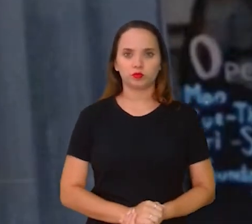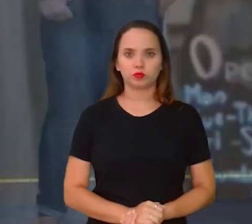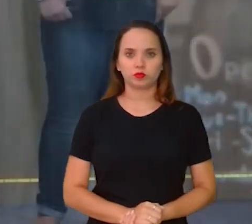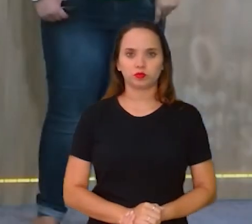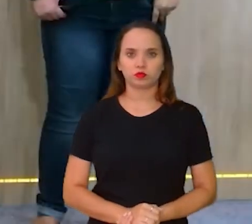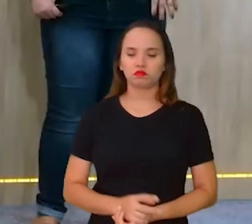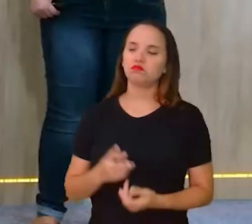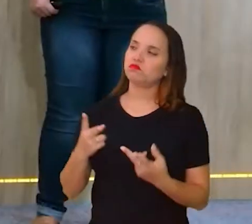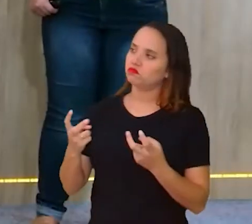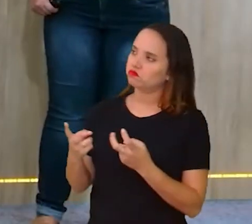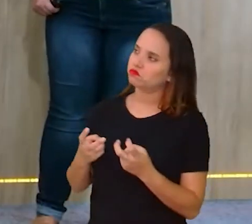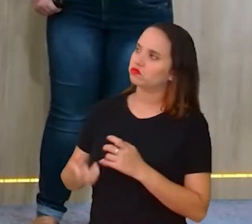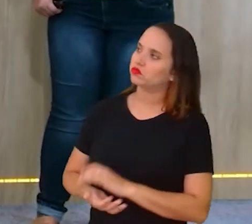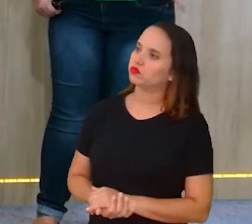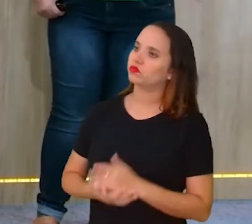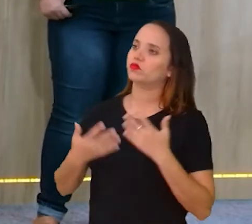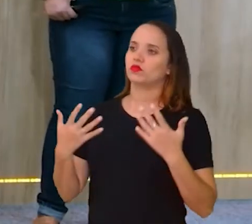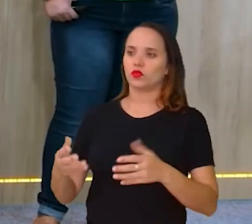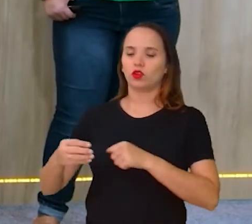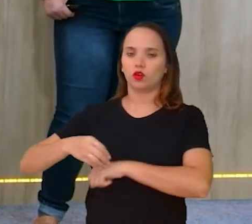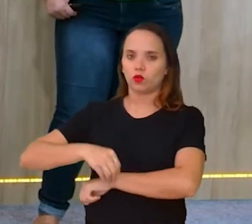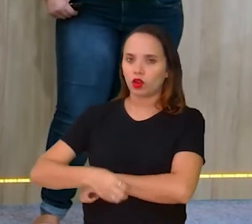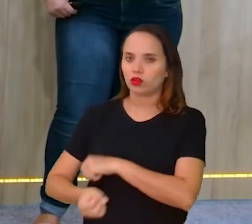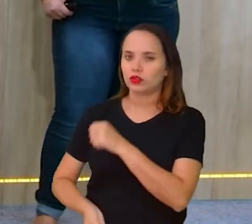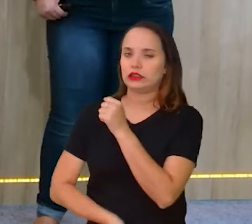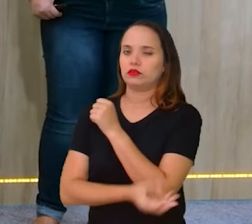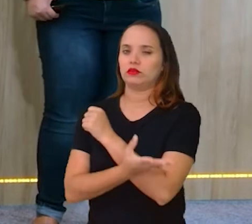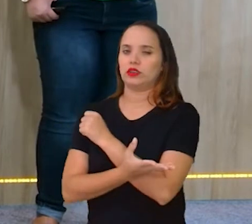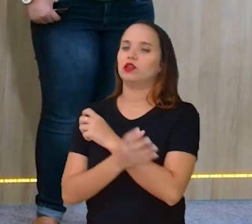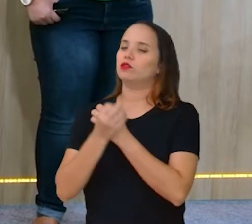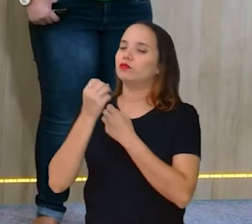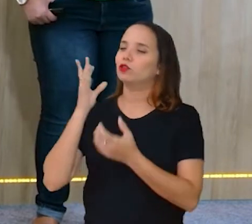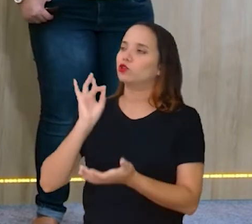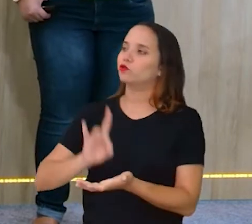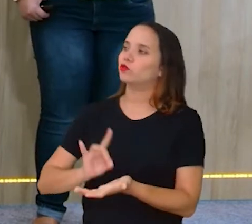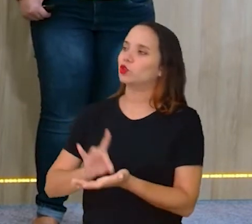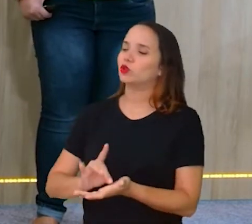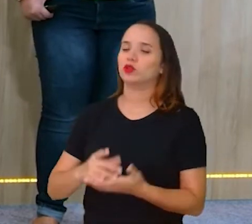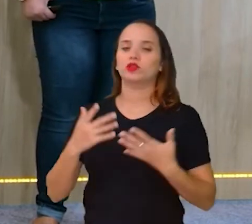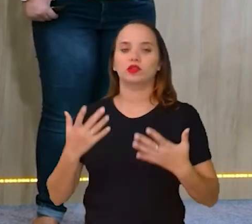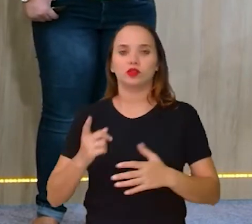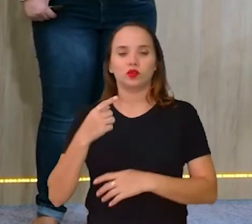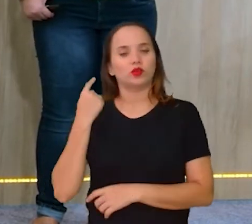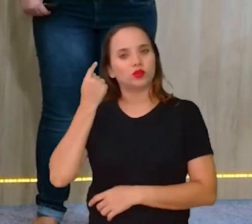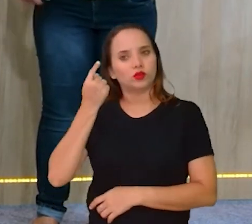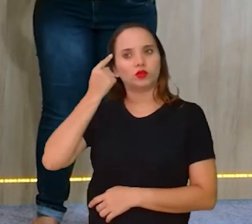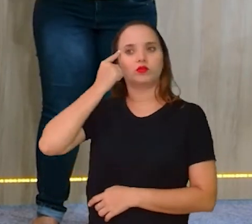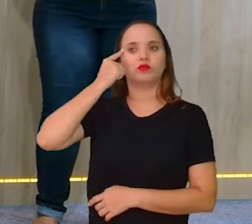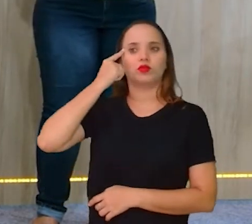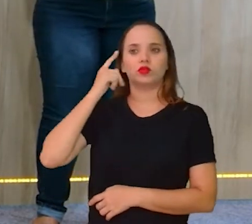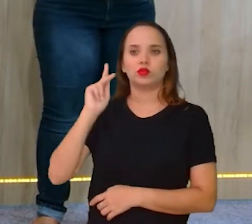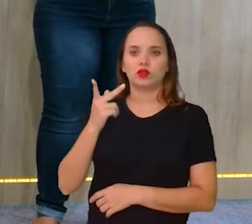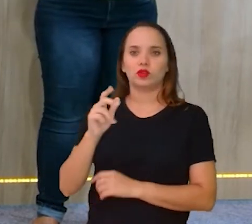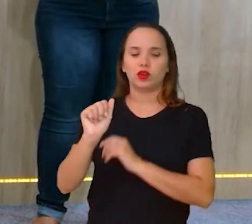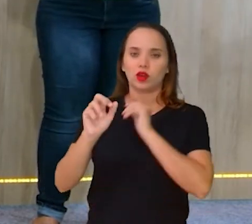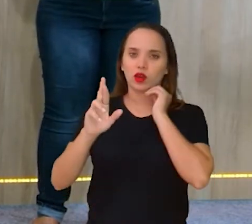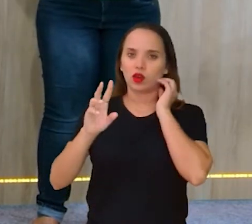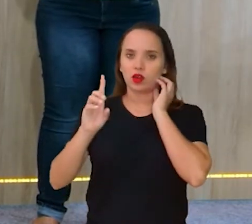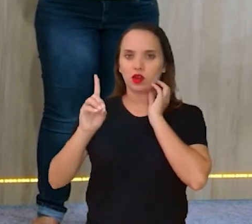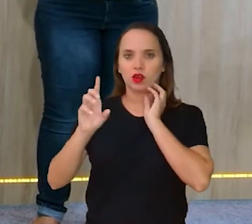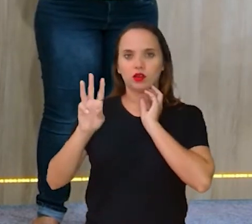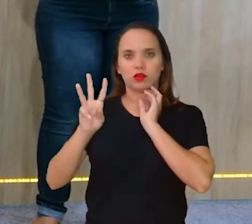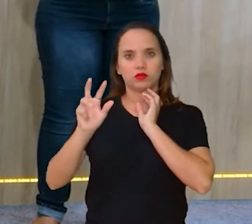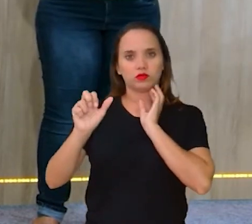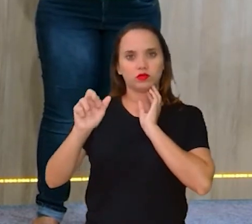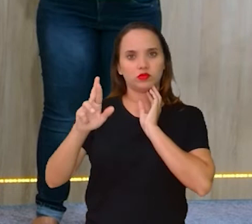Está vendo, Tiago? Então, o spoiler foi verdade, não é? Verdadeiro. Realmente, gente pensa em hardware, assim, nessa questão